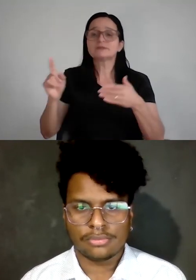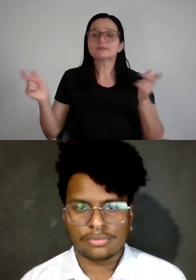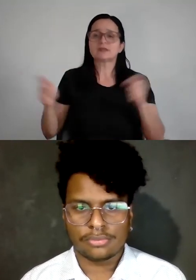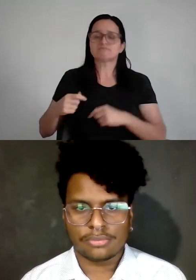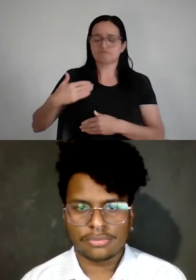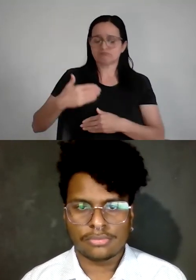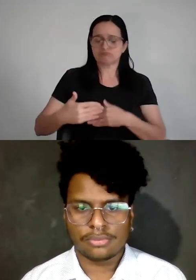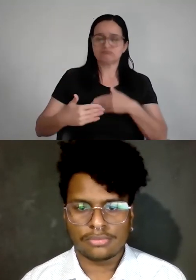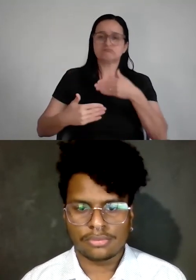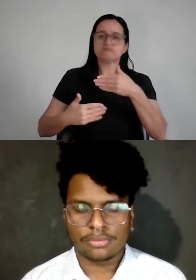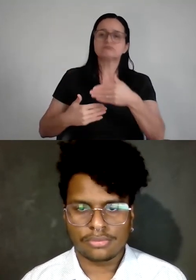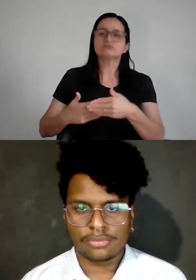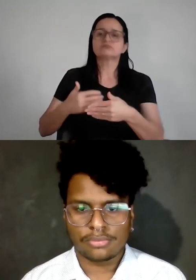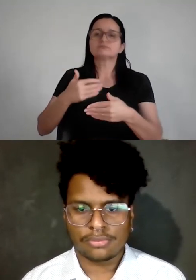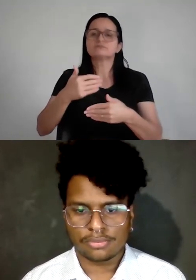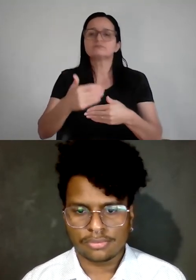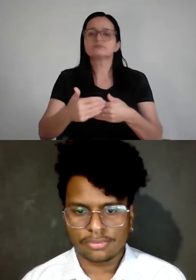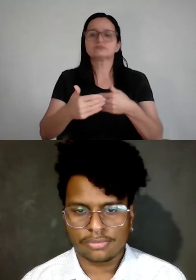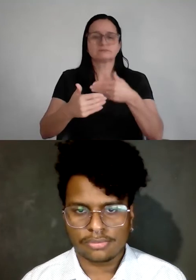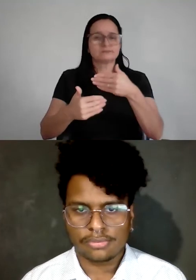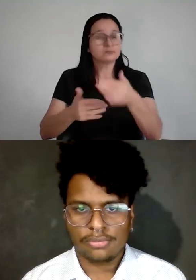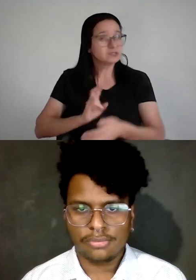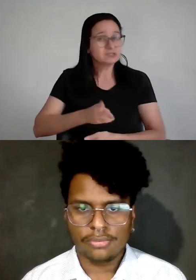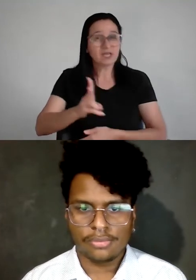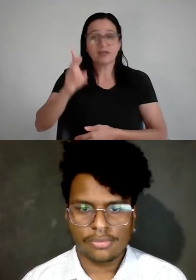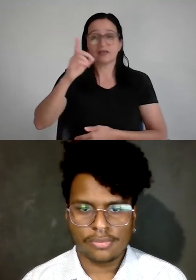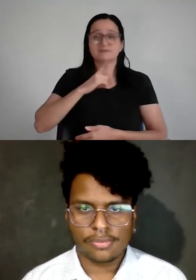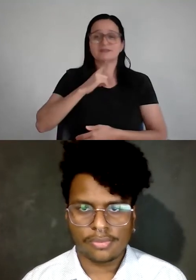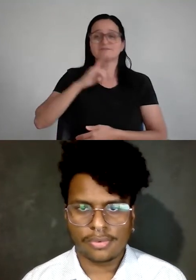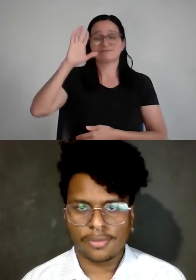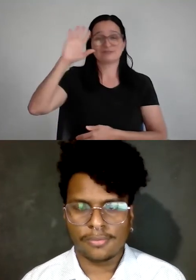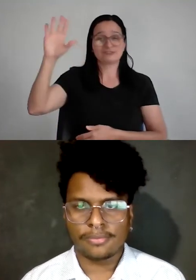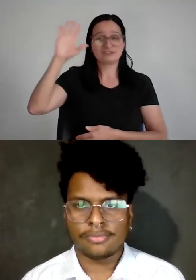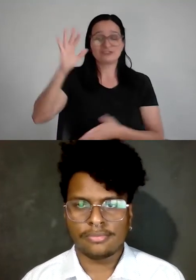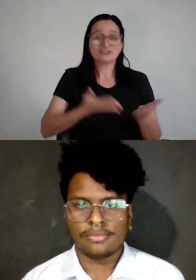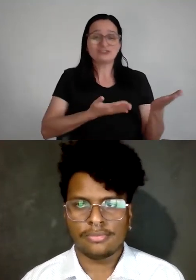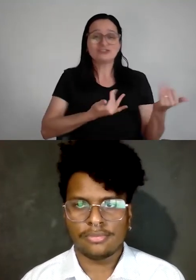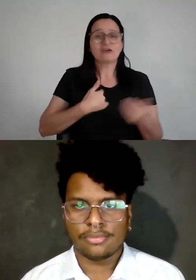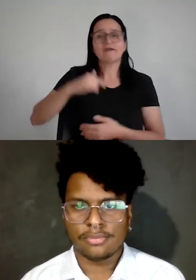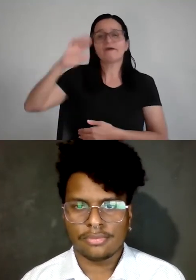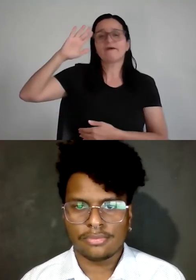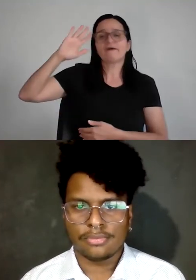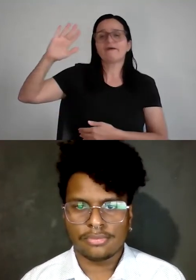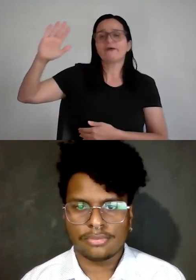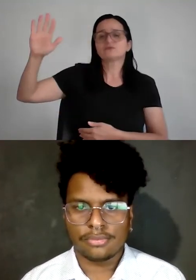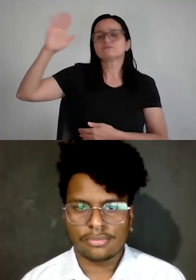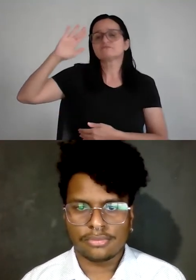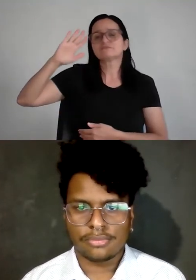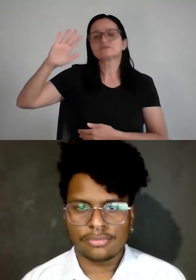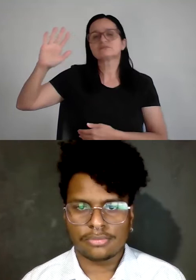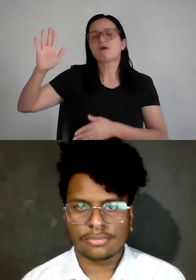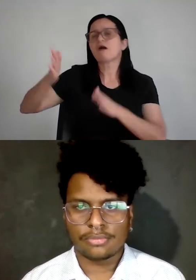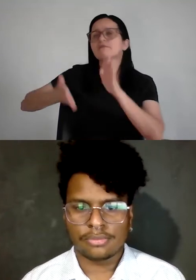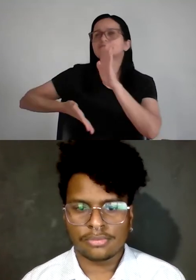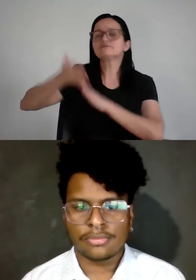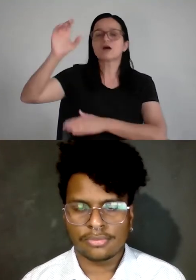para estar. Aí essa descolação na cabeça, às vezes, de muitos jovens, que é, pô, eu sonho em ir para a lua, porra,